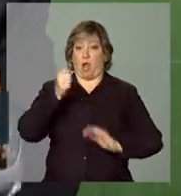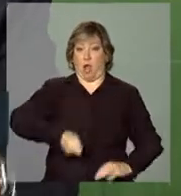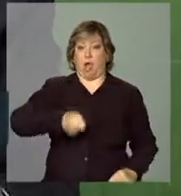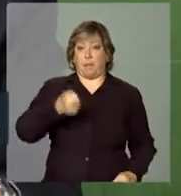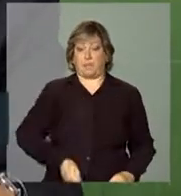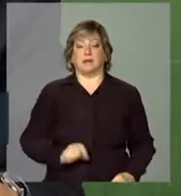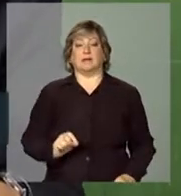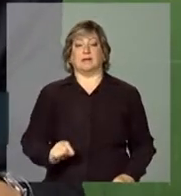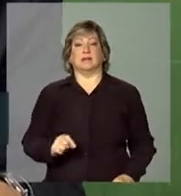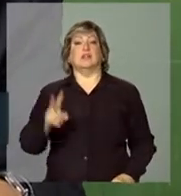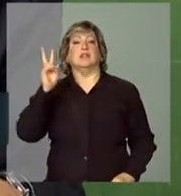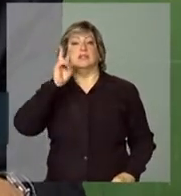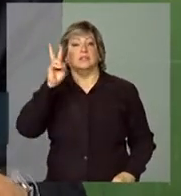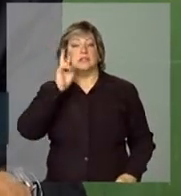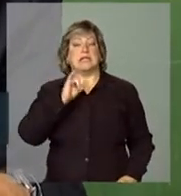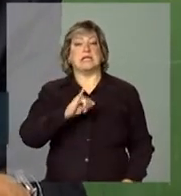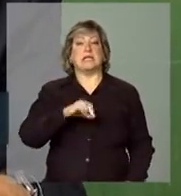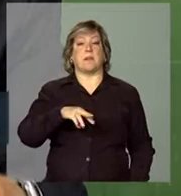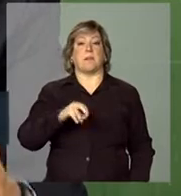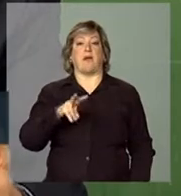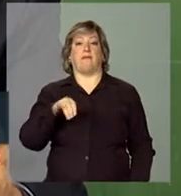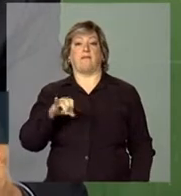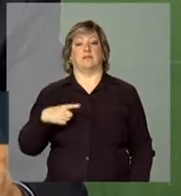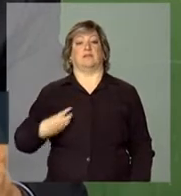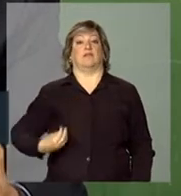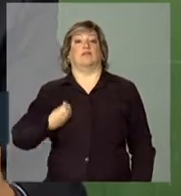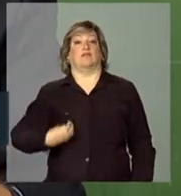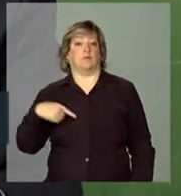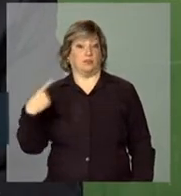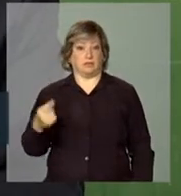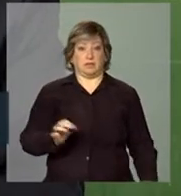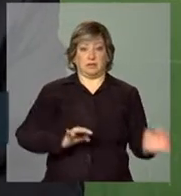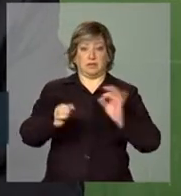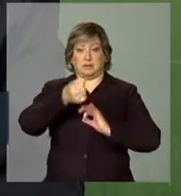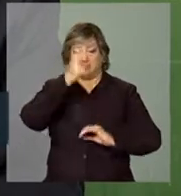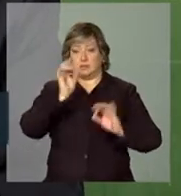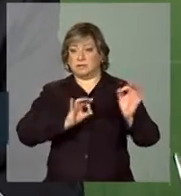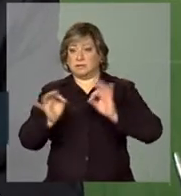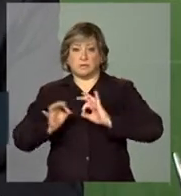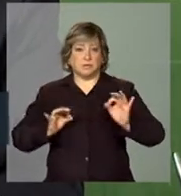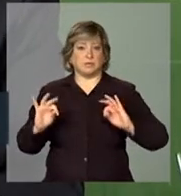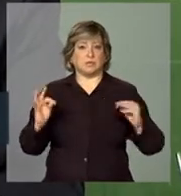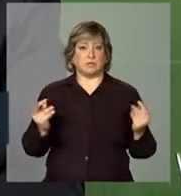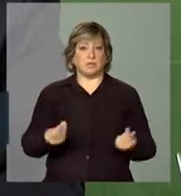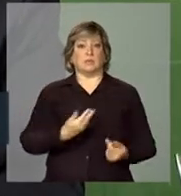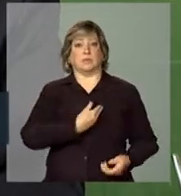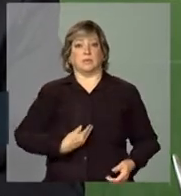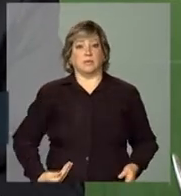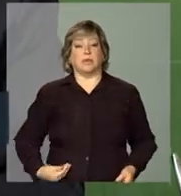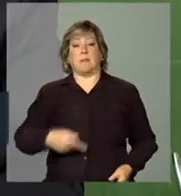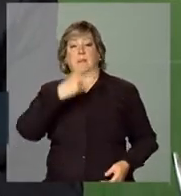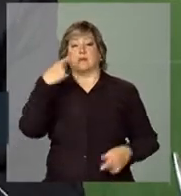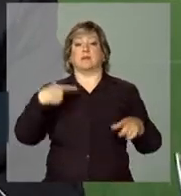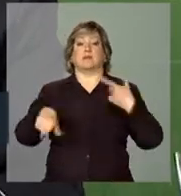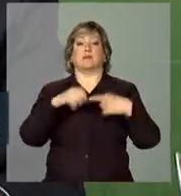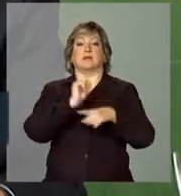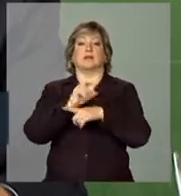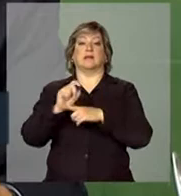a relação dos imóveis funcionais da administração federal, aqueles que são ocupados por pessoas com cargos.